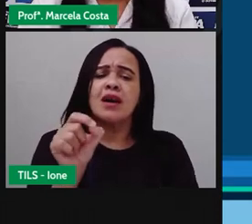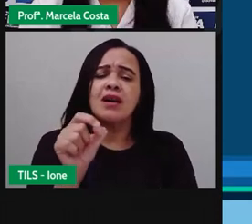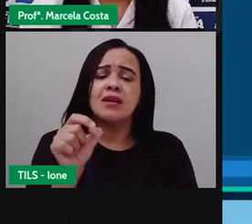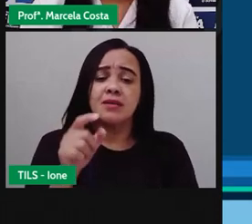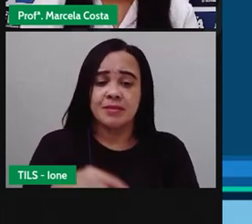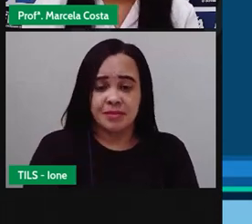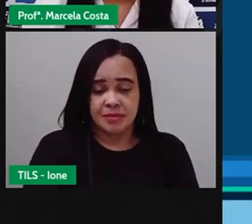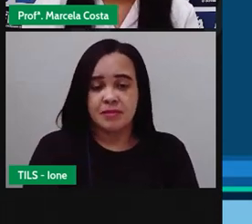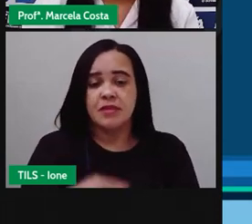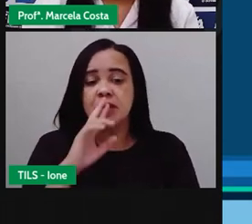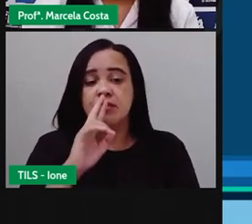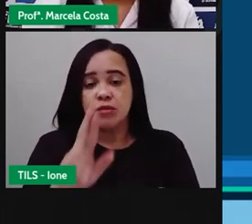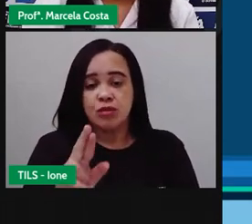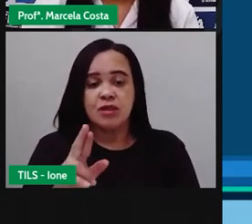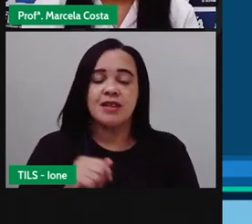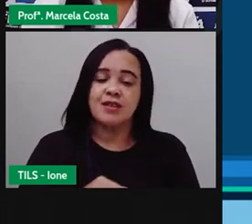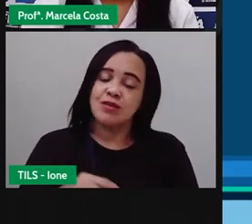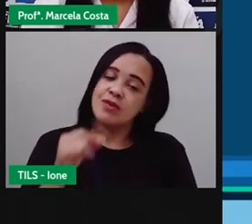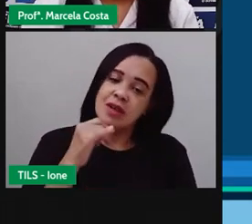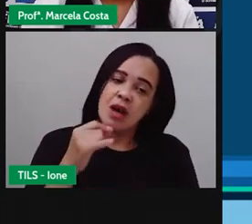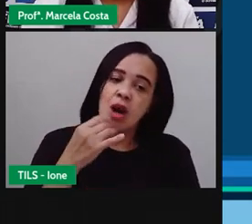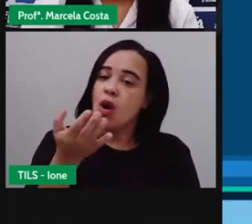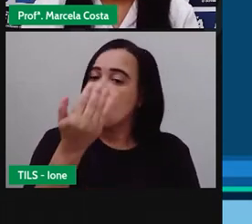então qual a sua comida preferida